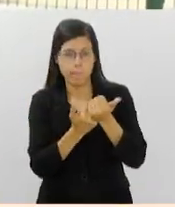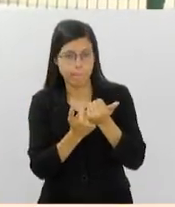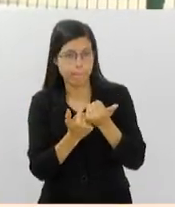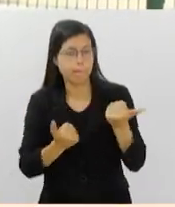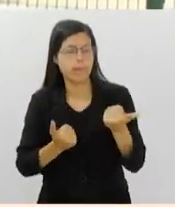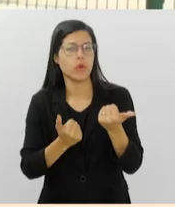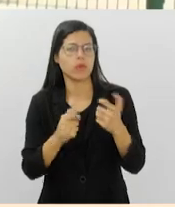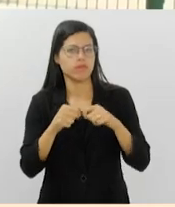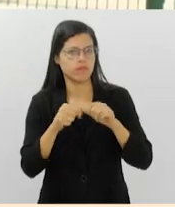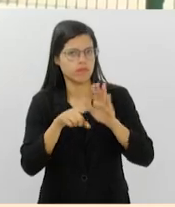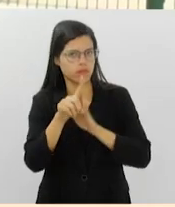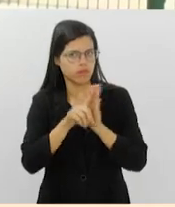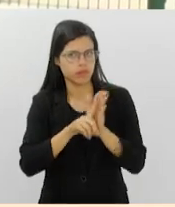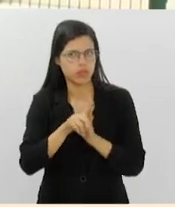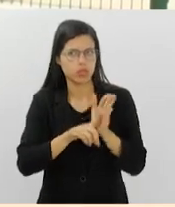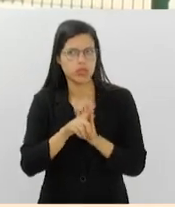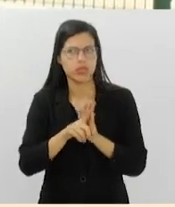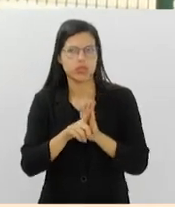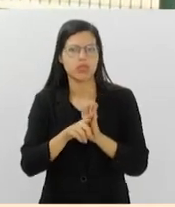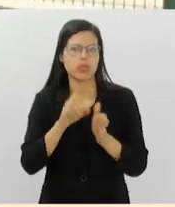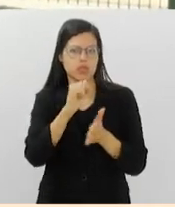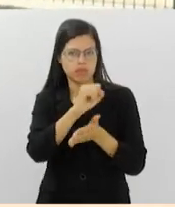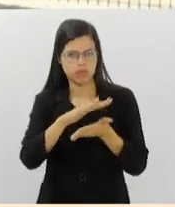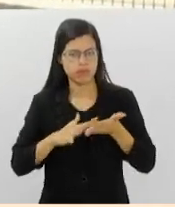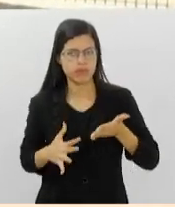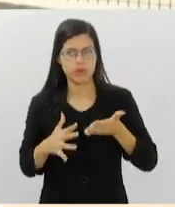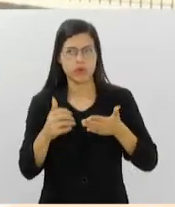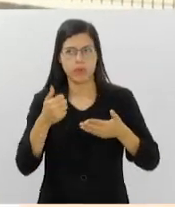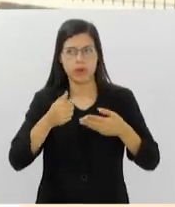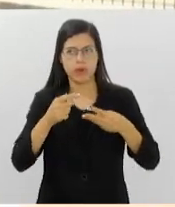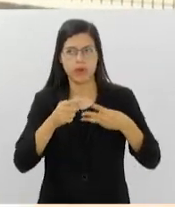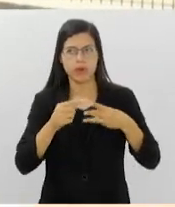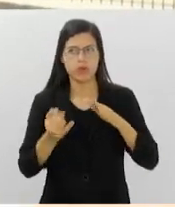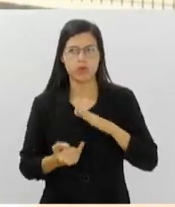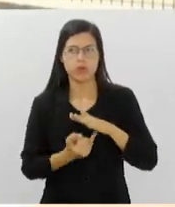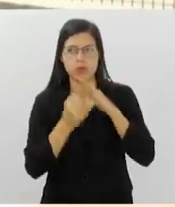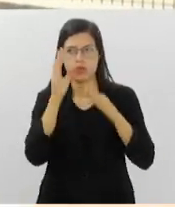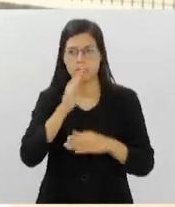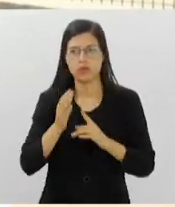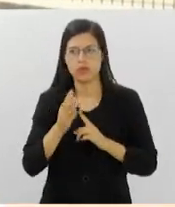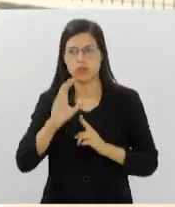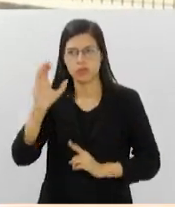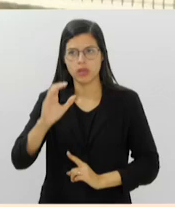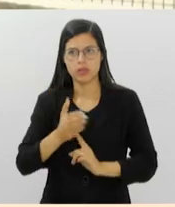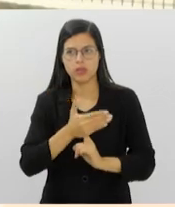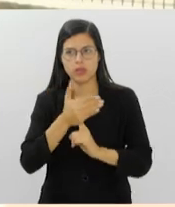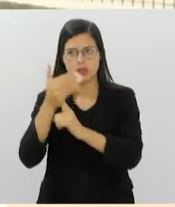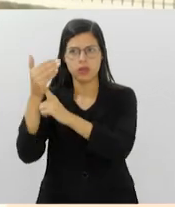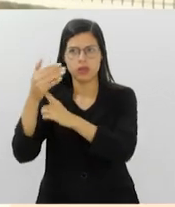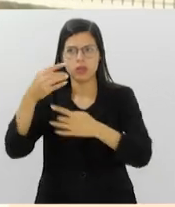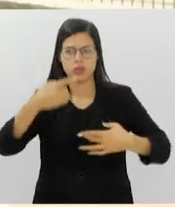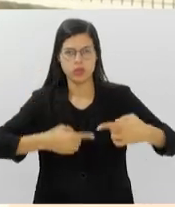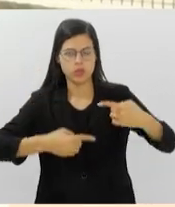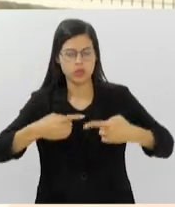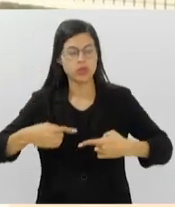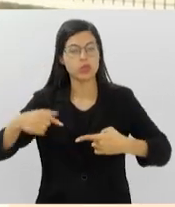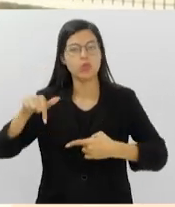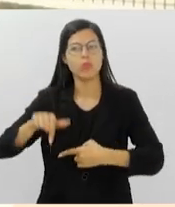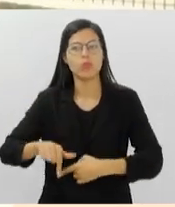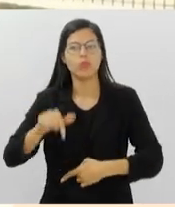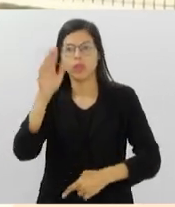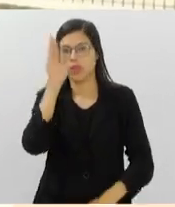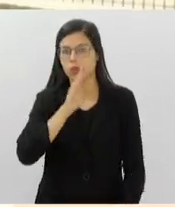dessa pesquisa, né? E dessa atividade. O primeiro deles é o Instituto Nacional de Ciência e Tecnologia em Disputas e Soberania Informacional,